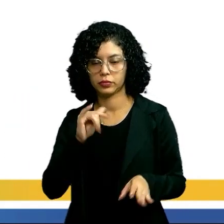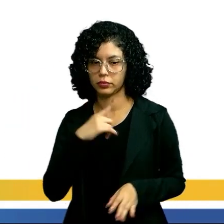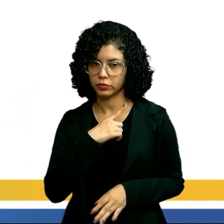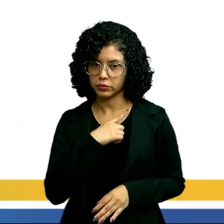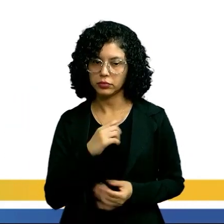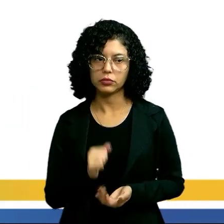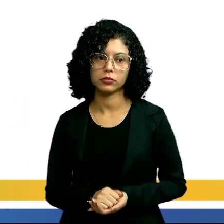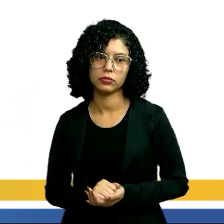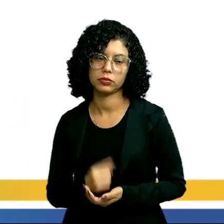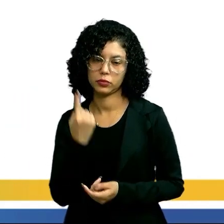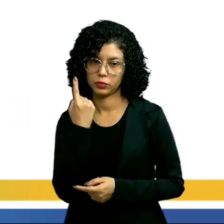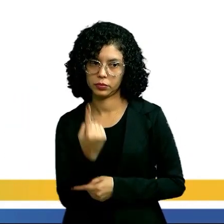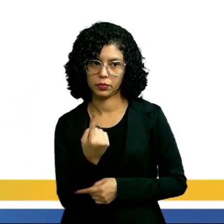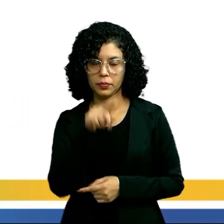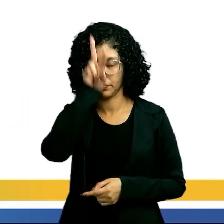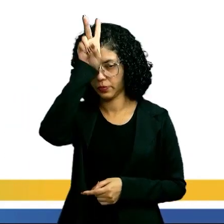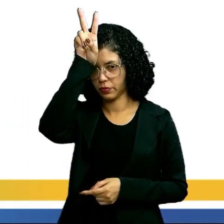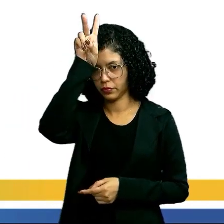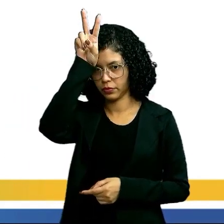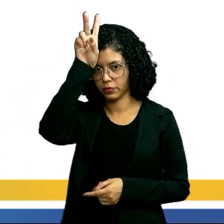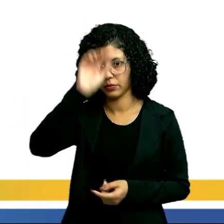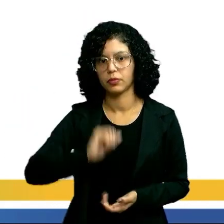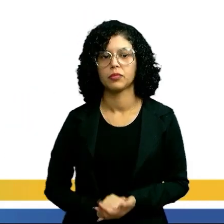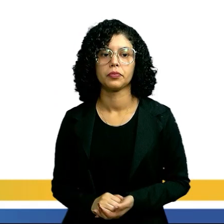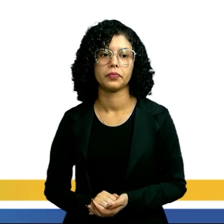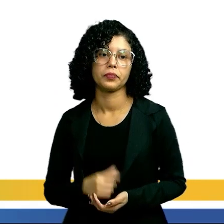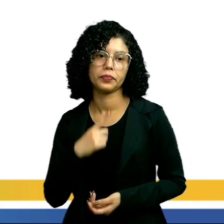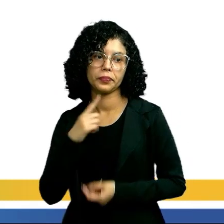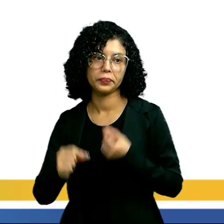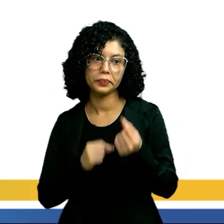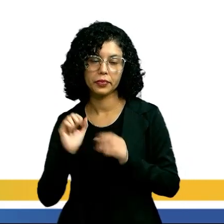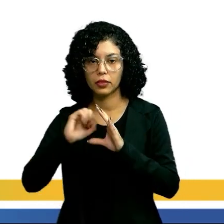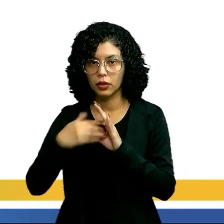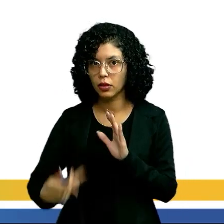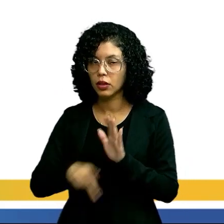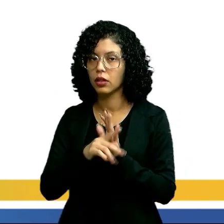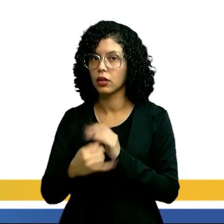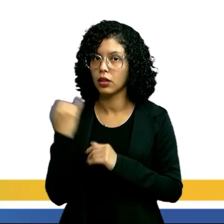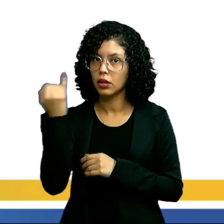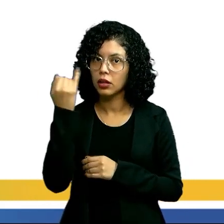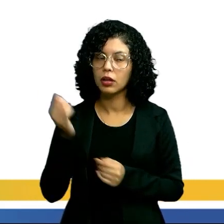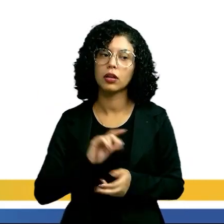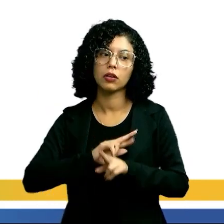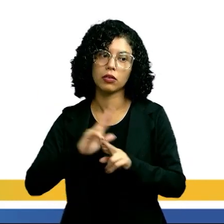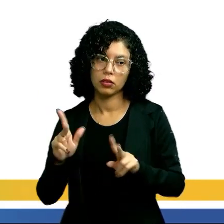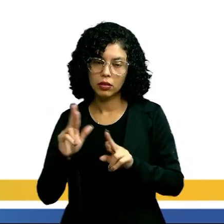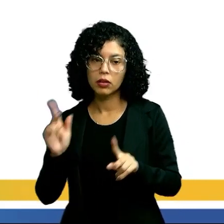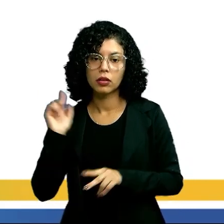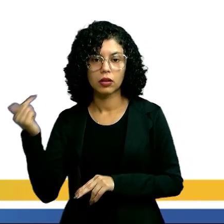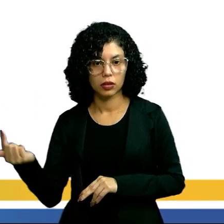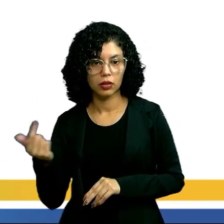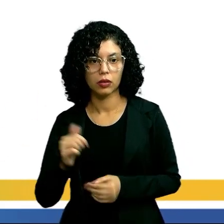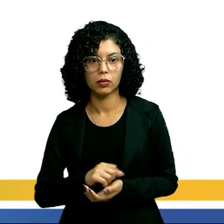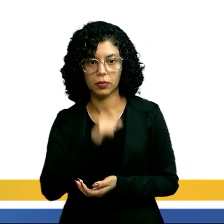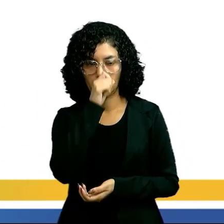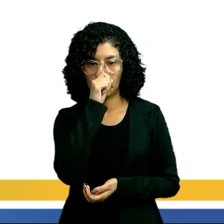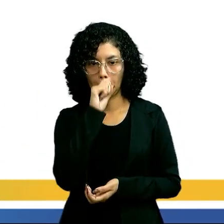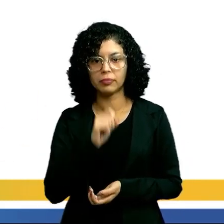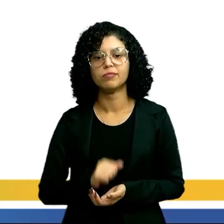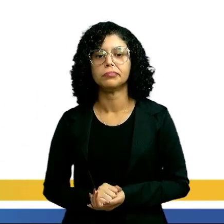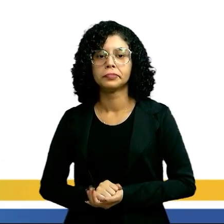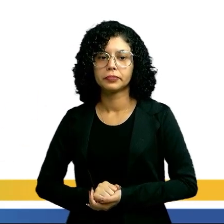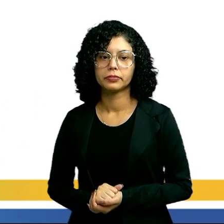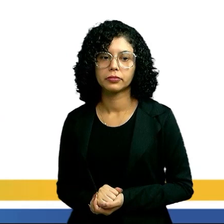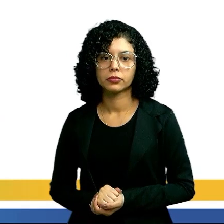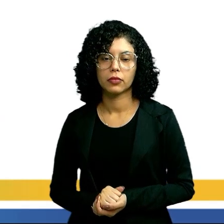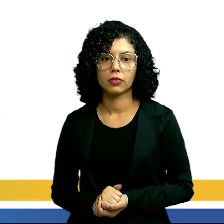um par de antenas, tá? Falando de antenas, pessoal, é uma característica muito importante que vai diferenciar das outras classes também, tá certo?